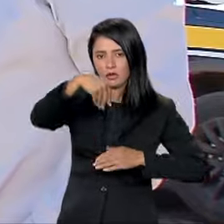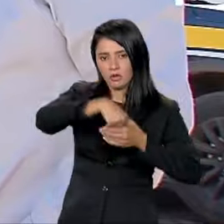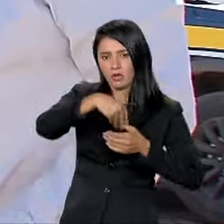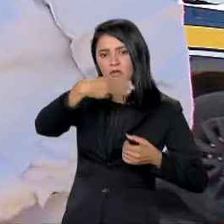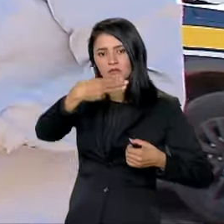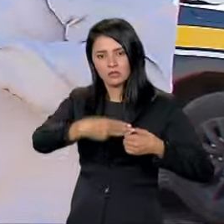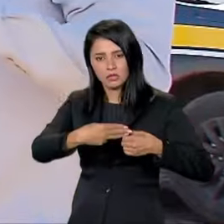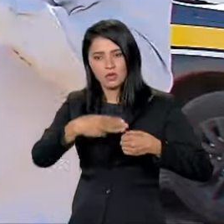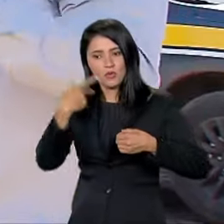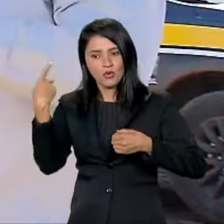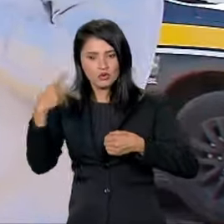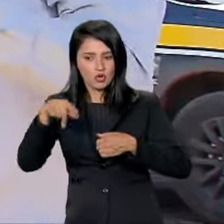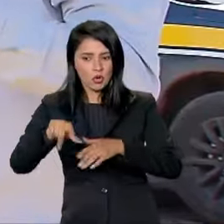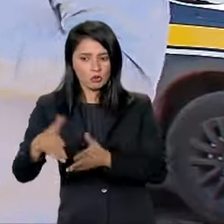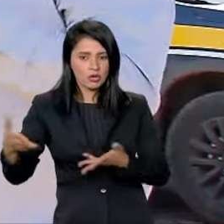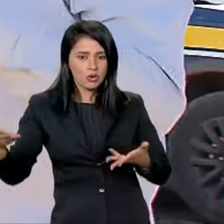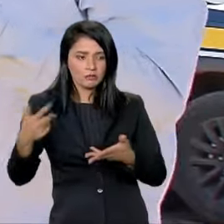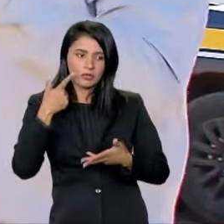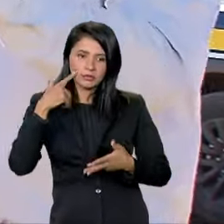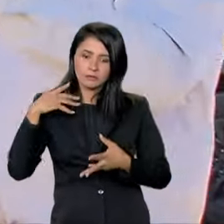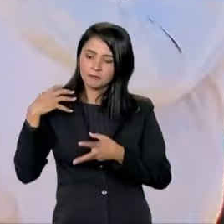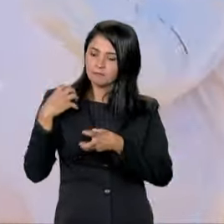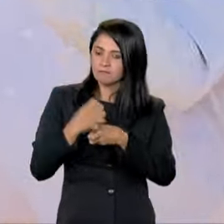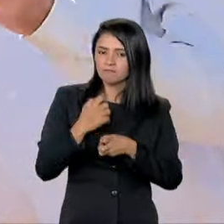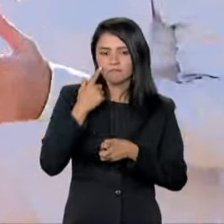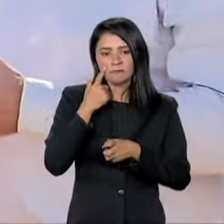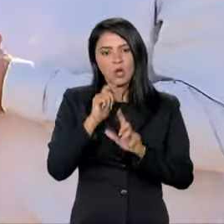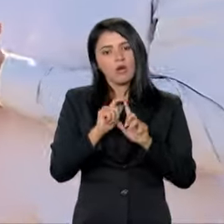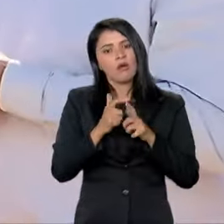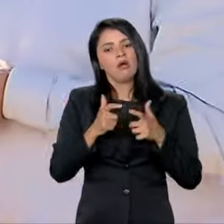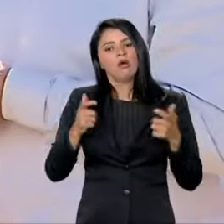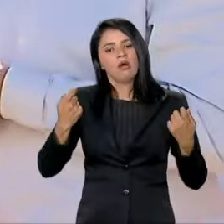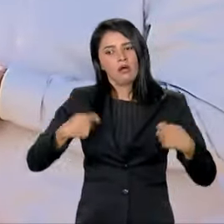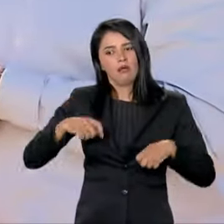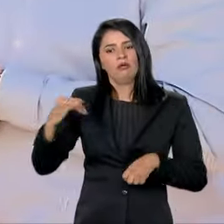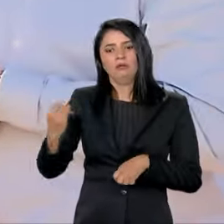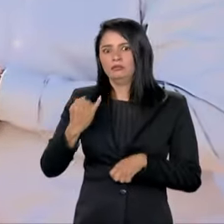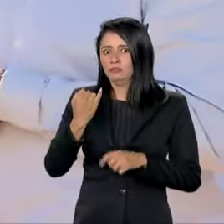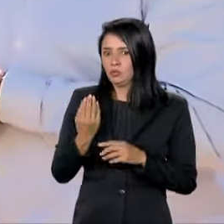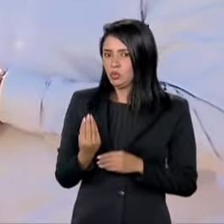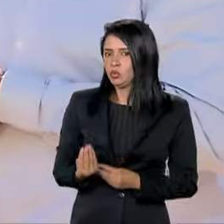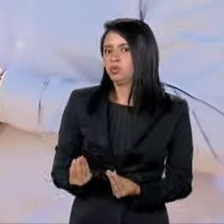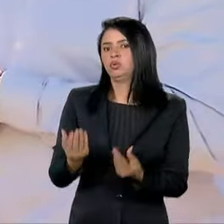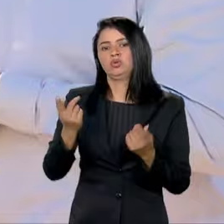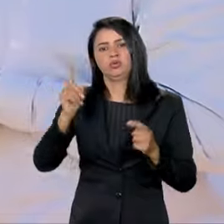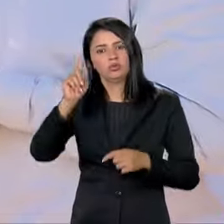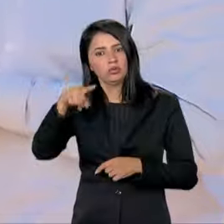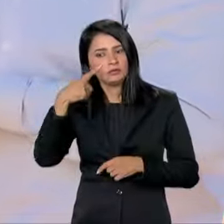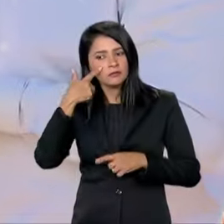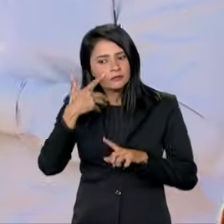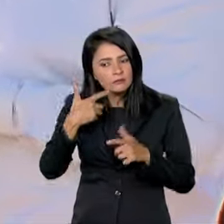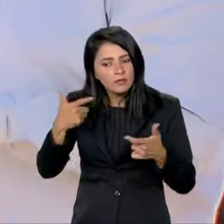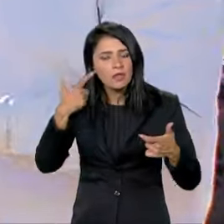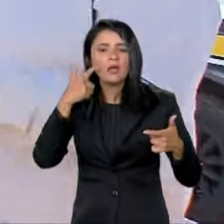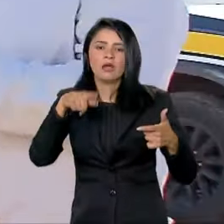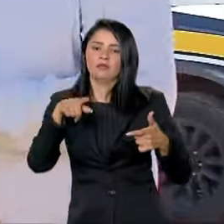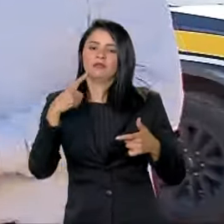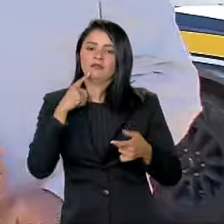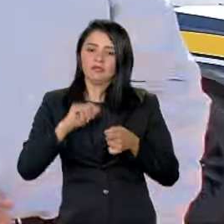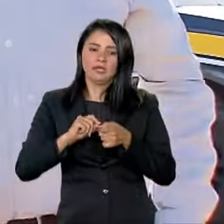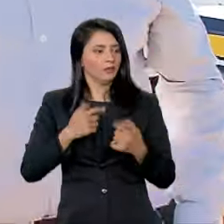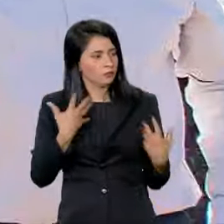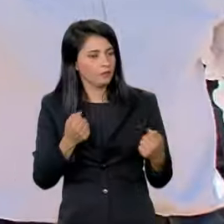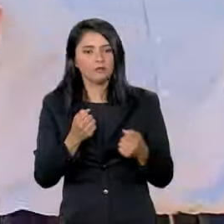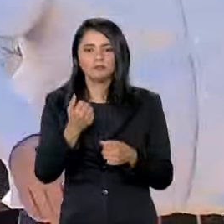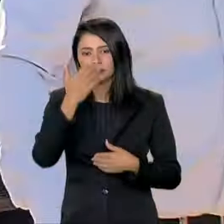Só dessa demanda de reconstrução. De tamanho para o pessoal. É bem significativo. Você entendeu a dimensão do que nós estamos tratando. Vamos lá, gente.